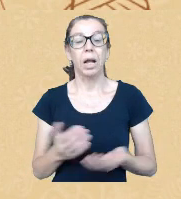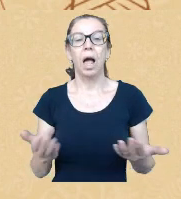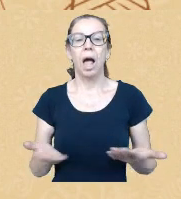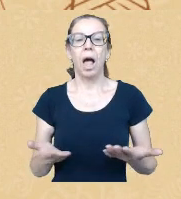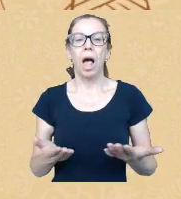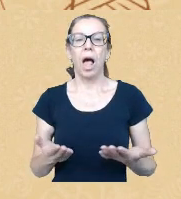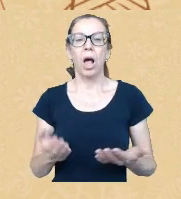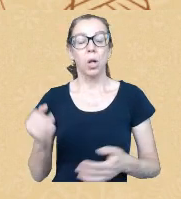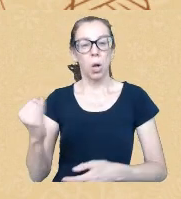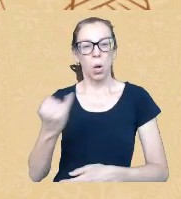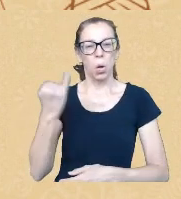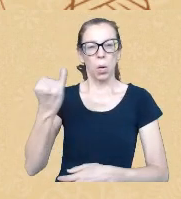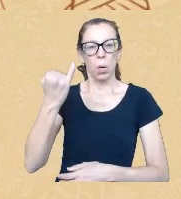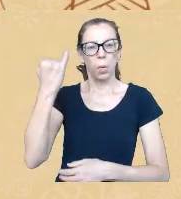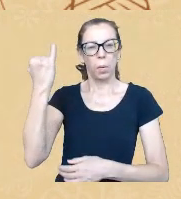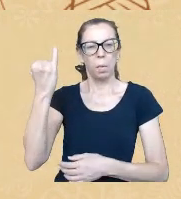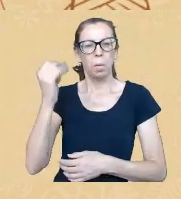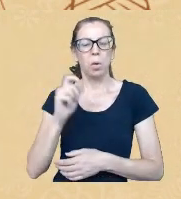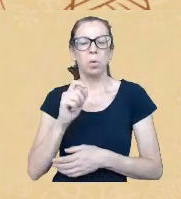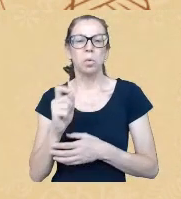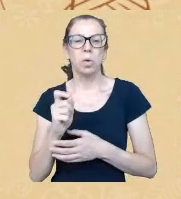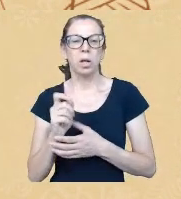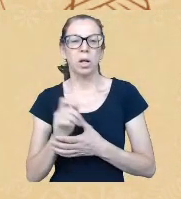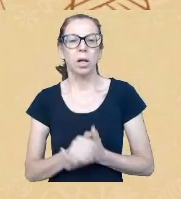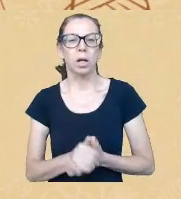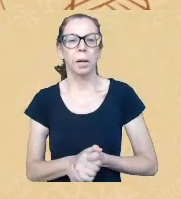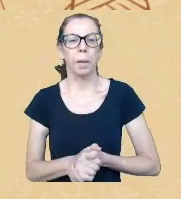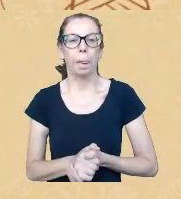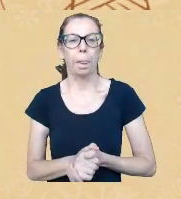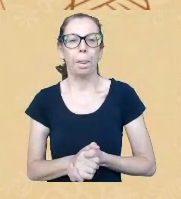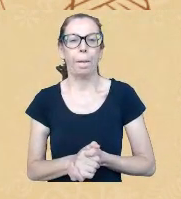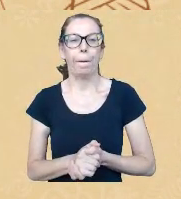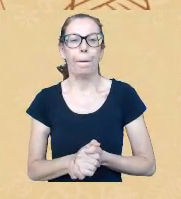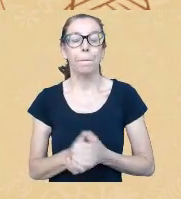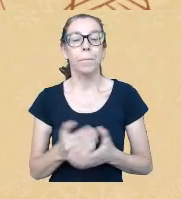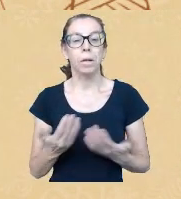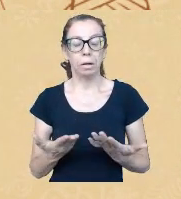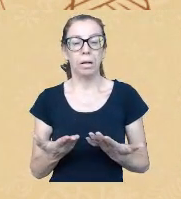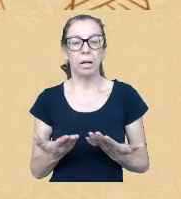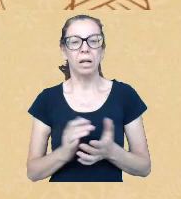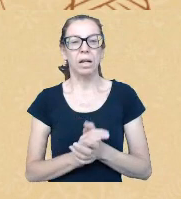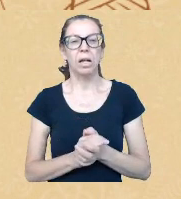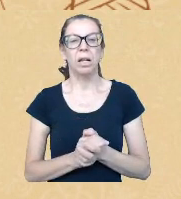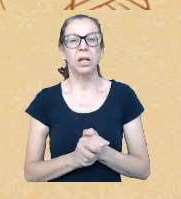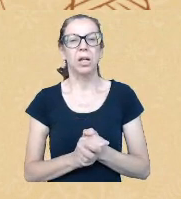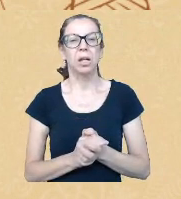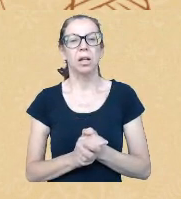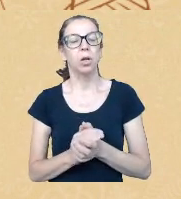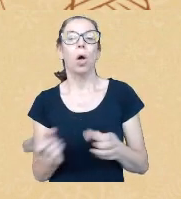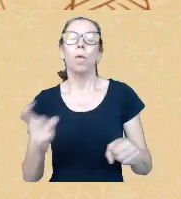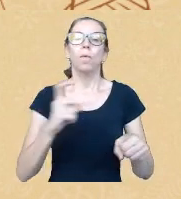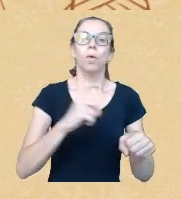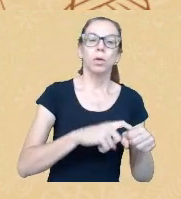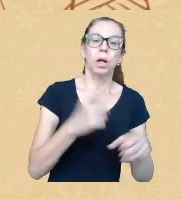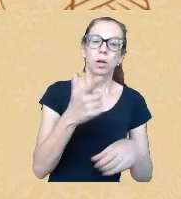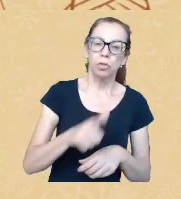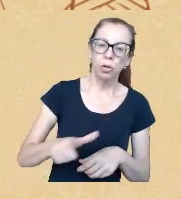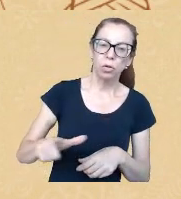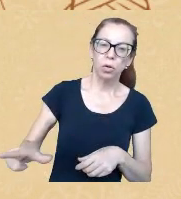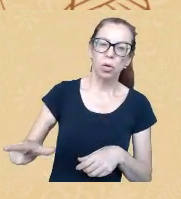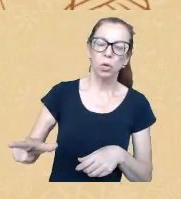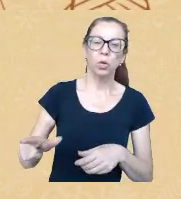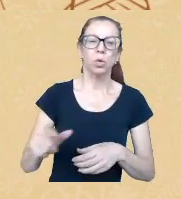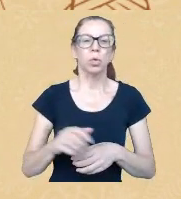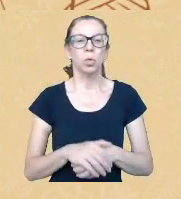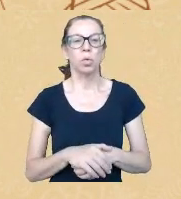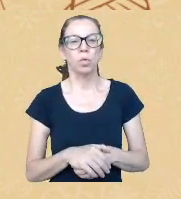é o termo pardo e aí eu queria voltar de novo para o recenseamento que eu comentei com vocês porque vejam todas as